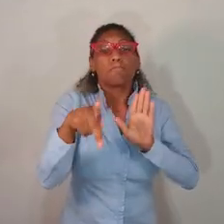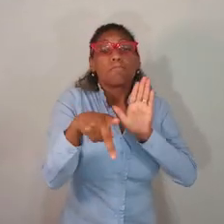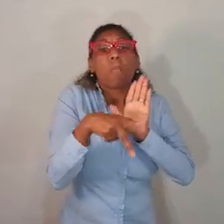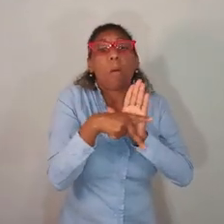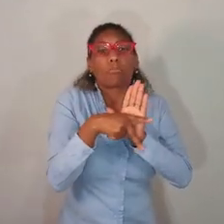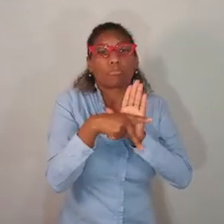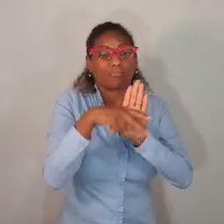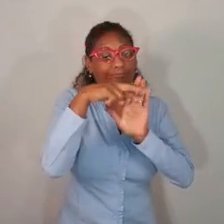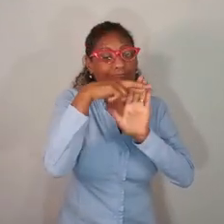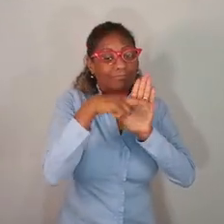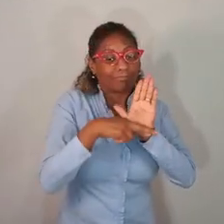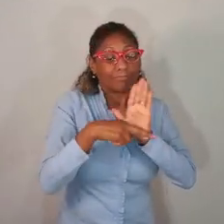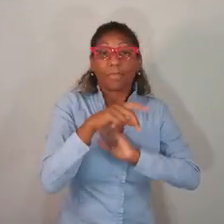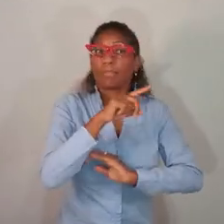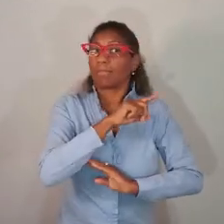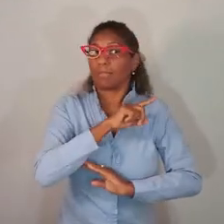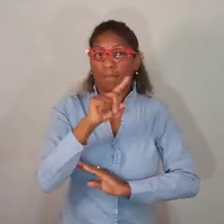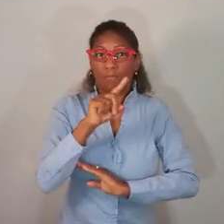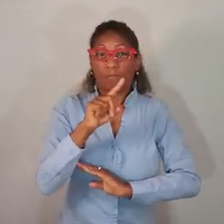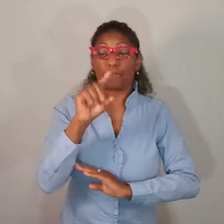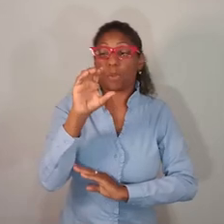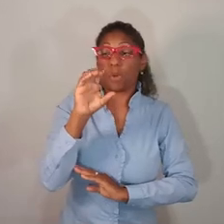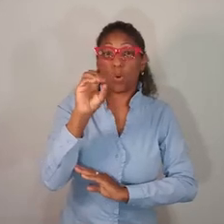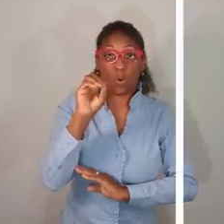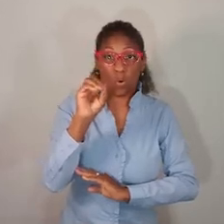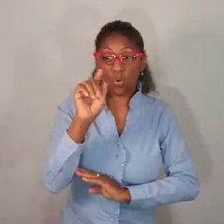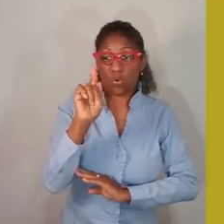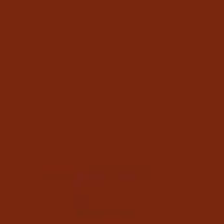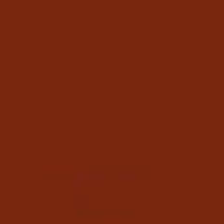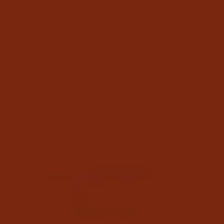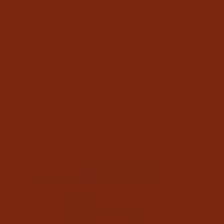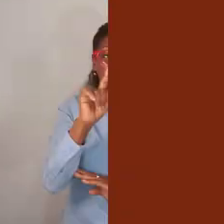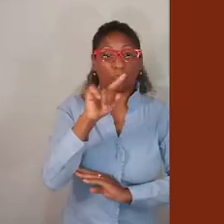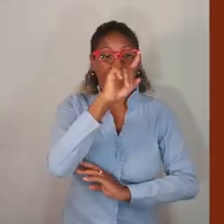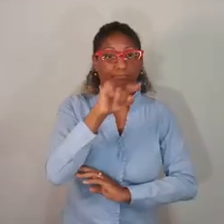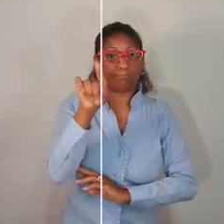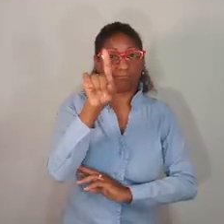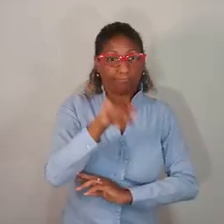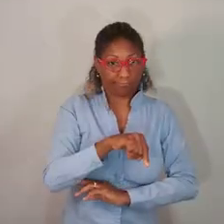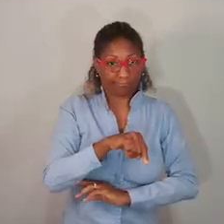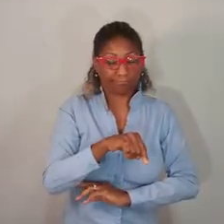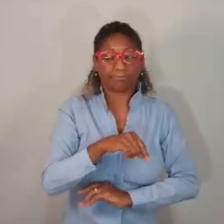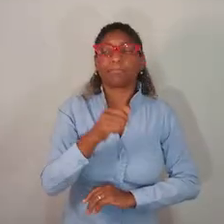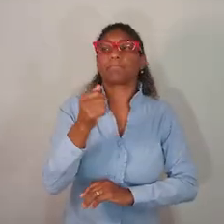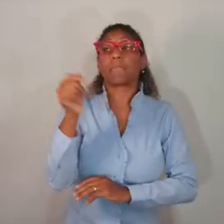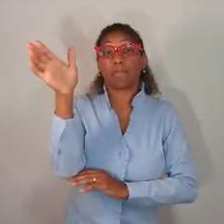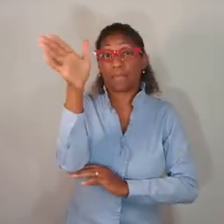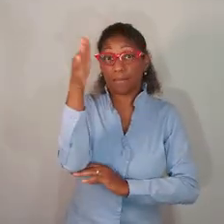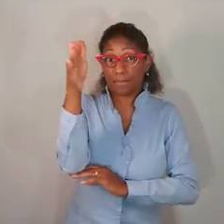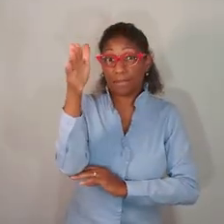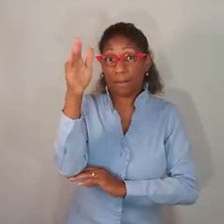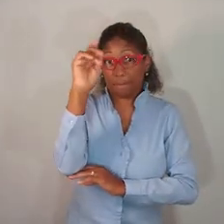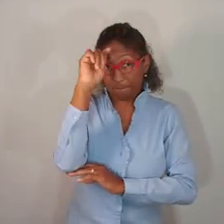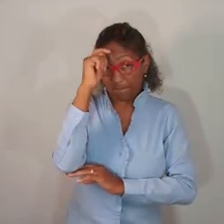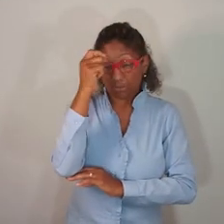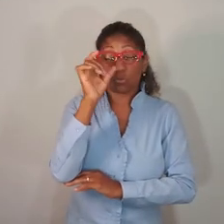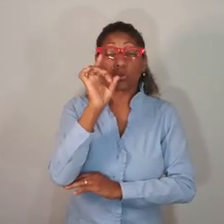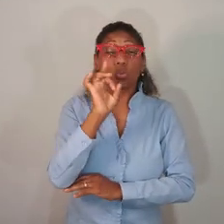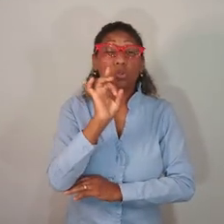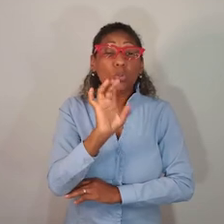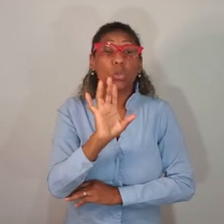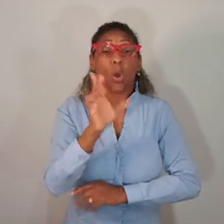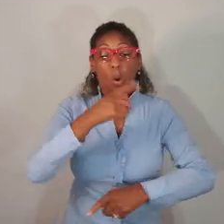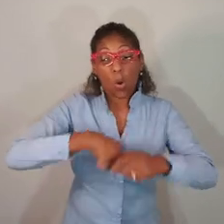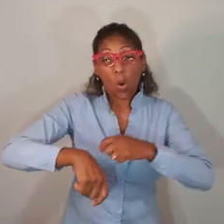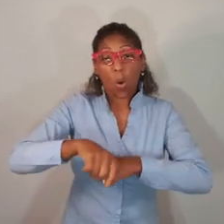porque o mecanismo de cogestão está temporariamente suspenso. Na bandeira preta, apenas o comércio de itens essenciais